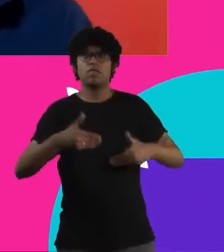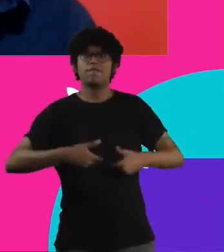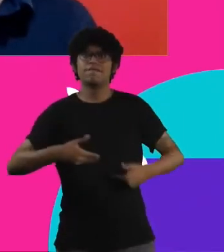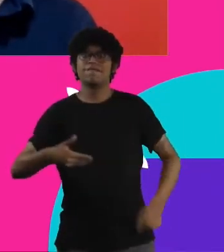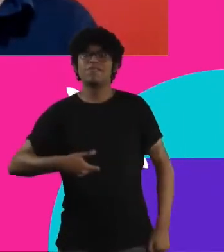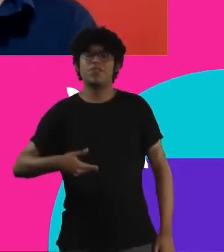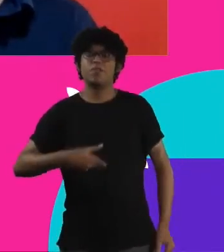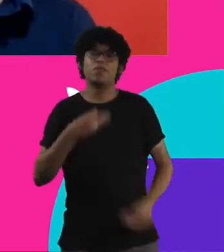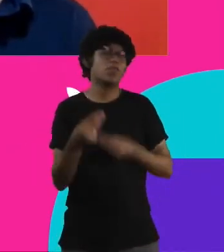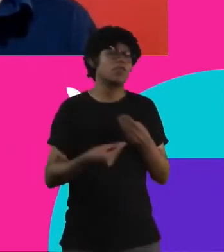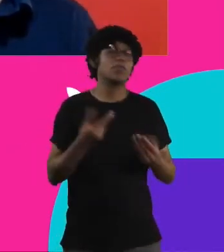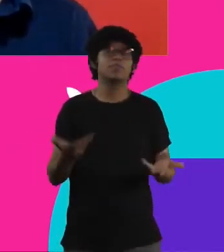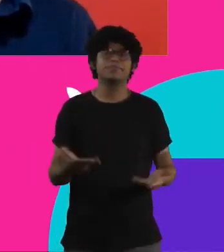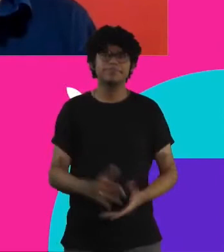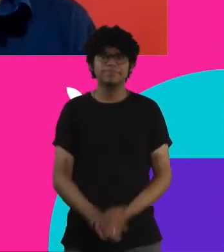como agora?